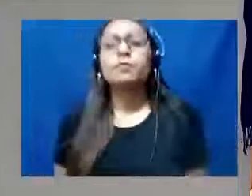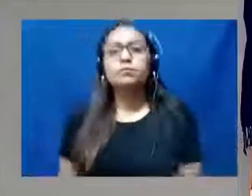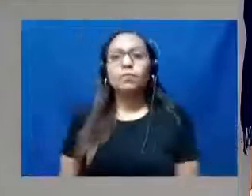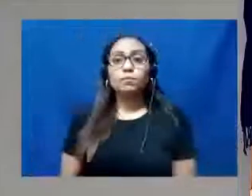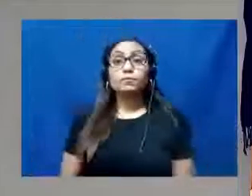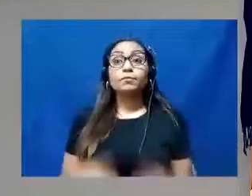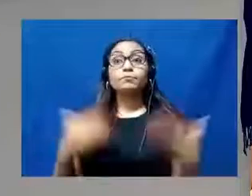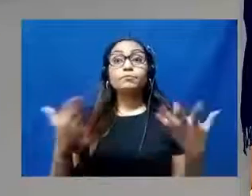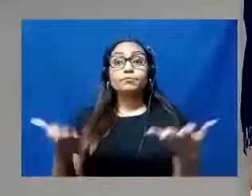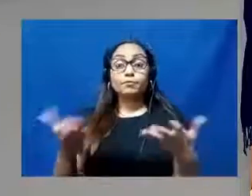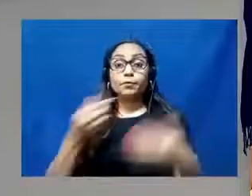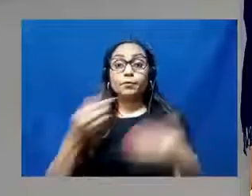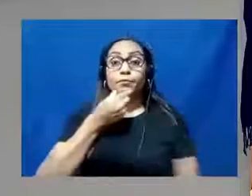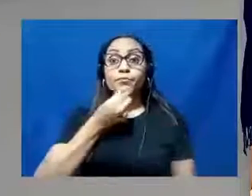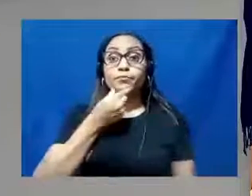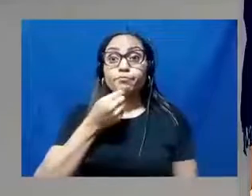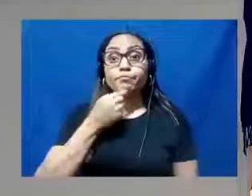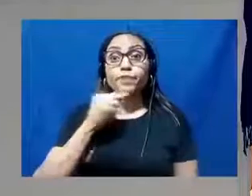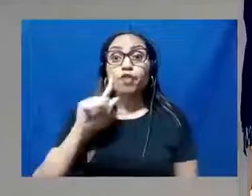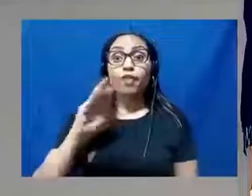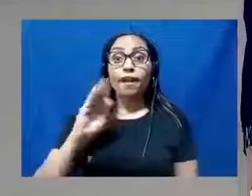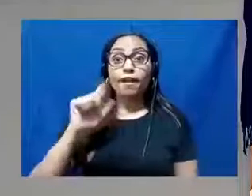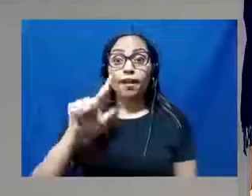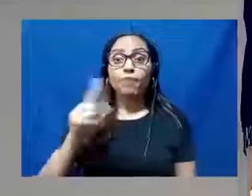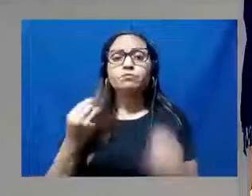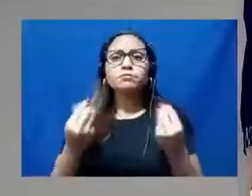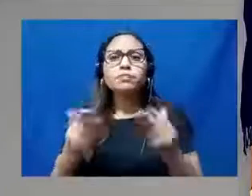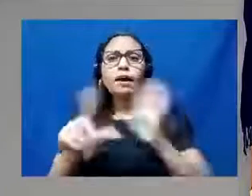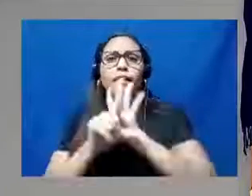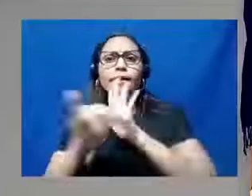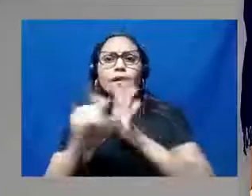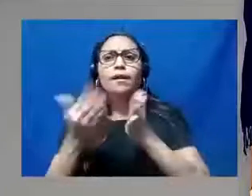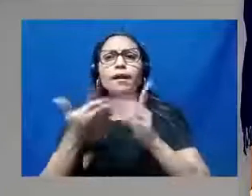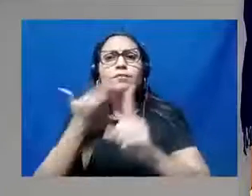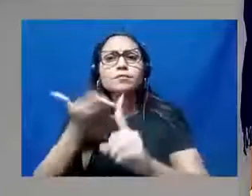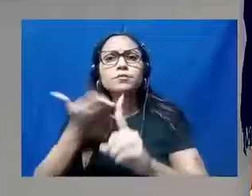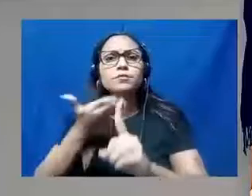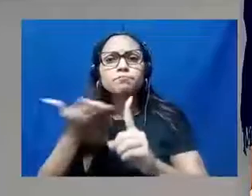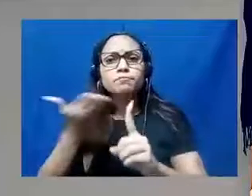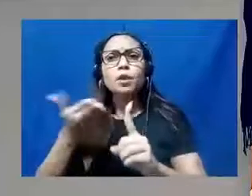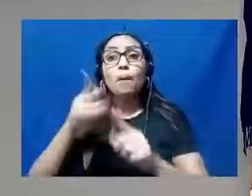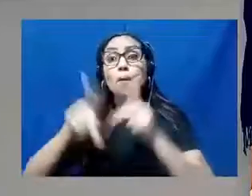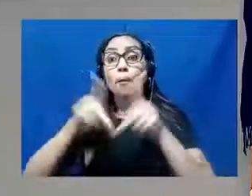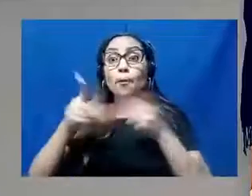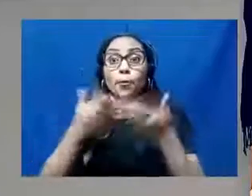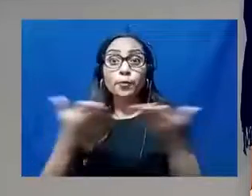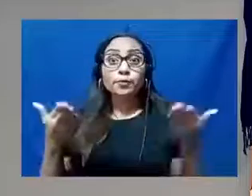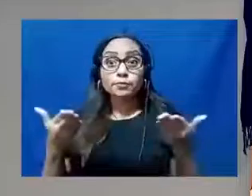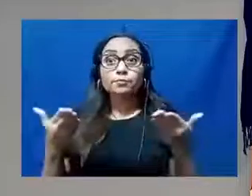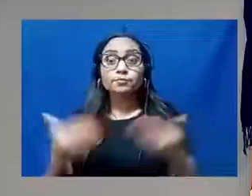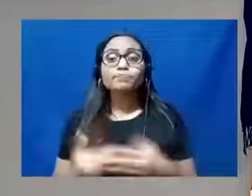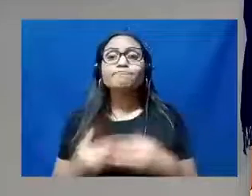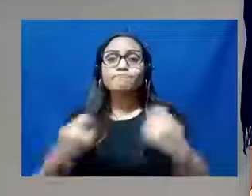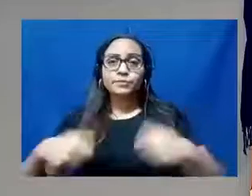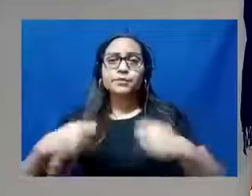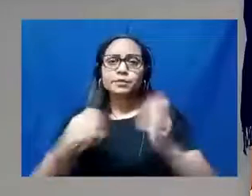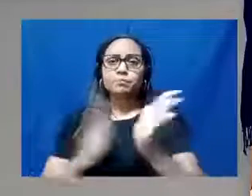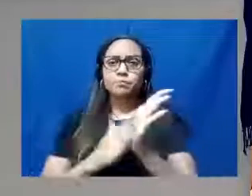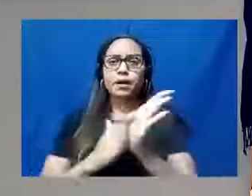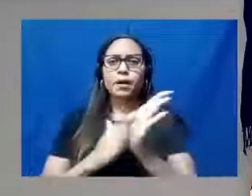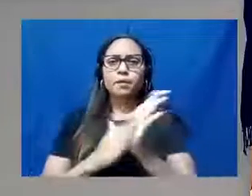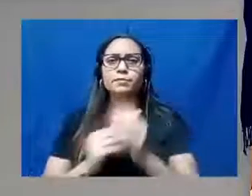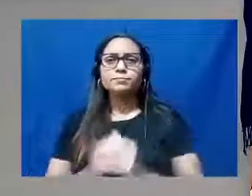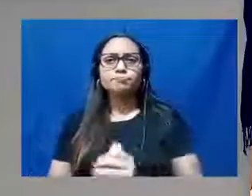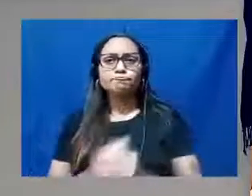procurador-geral traz uma lei para dar agilidade no atendimento, agilidade no atendimento da população, tem que ser parabenizado, tem que ser